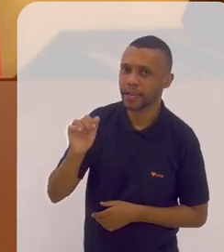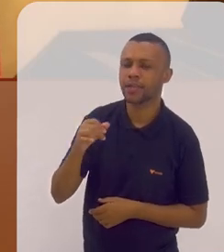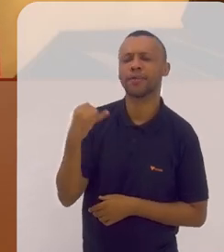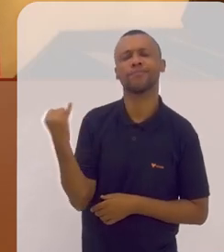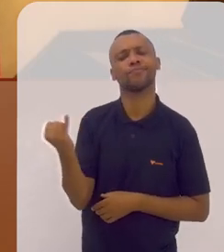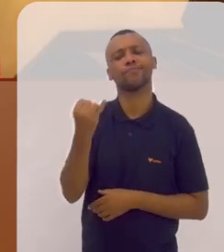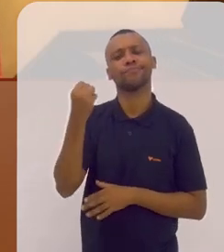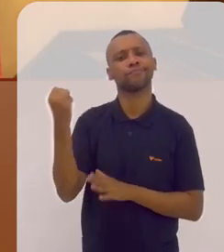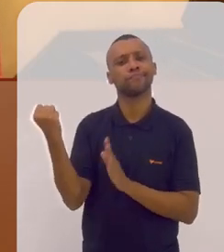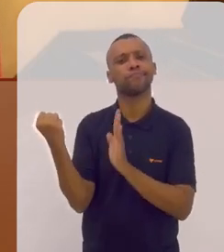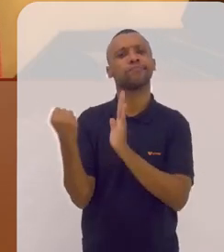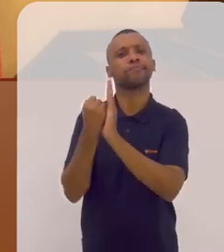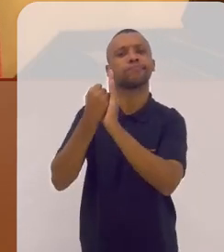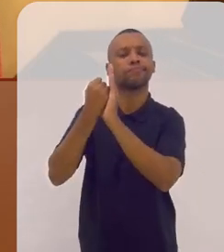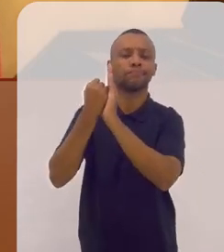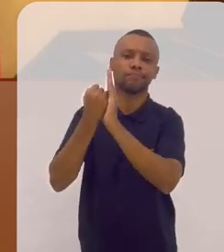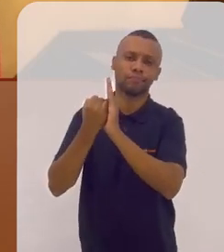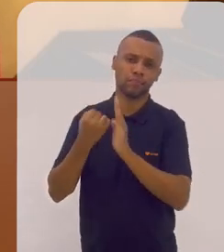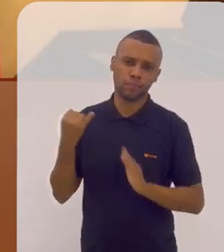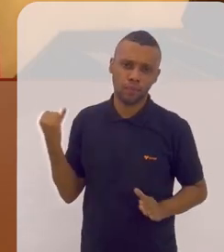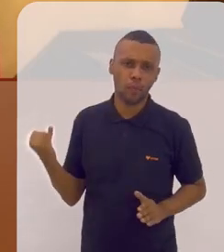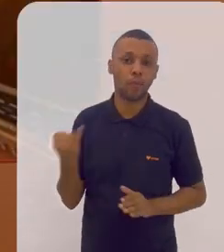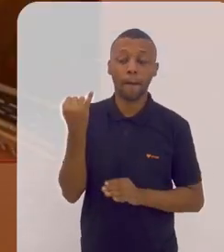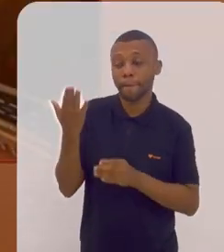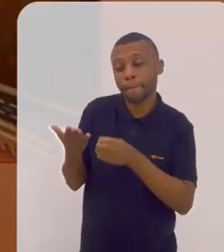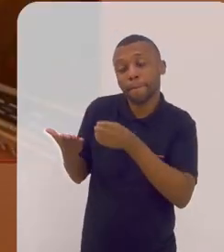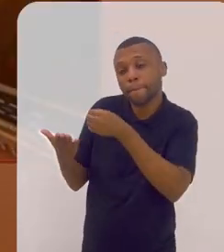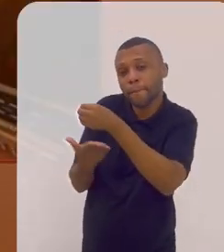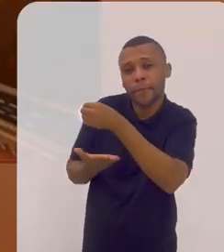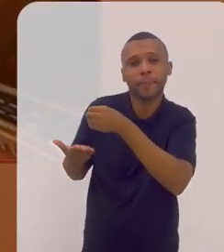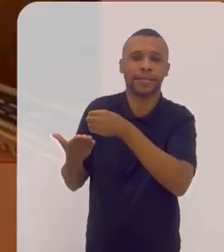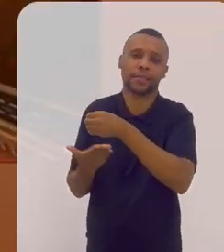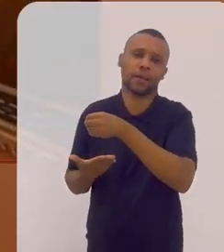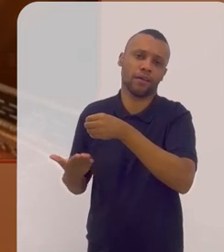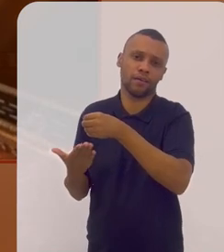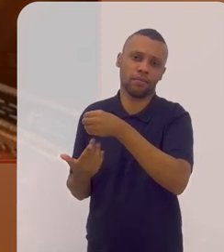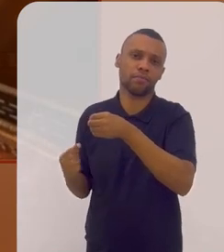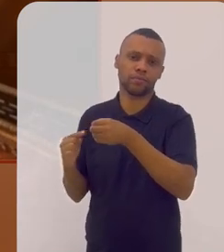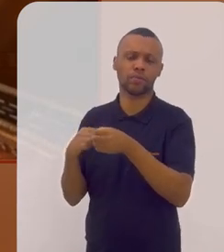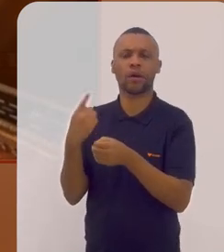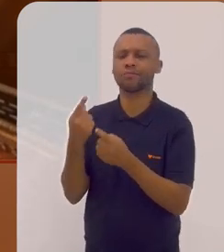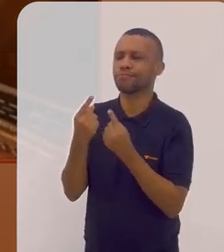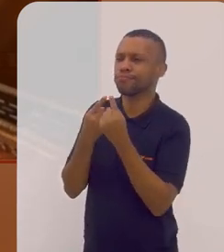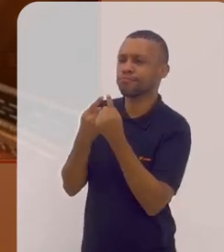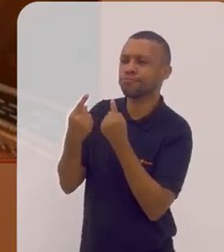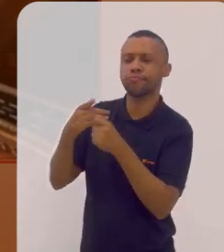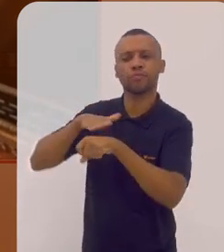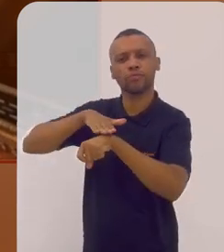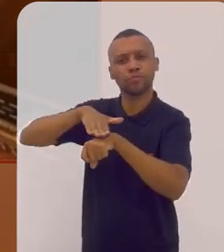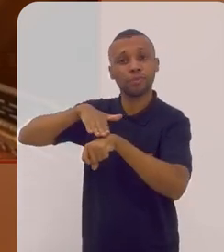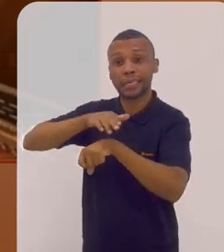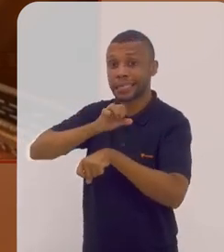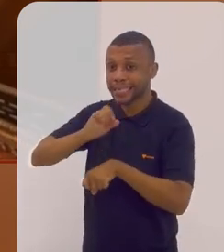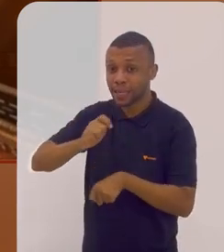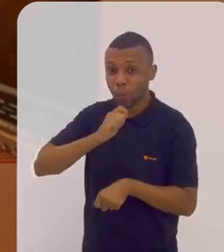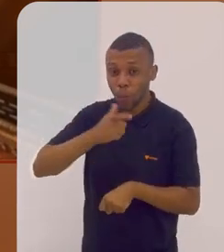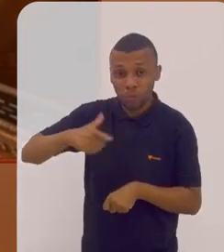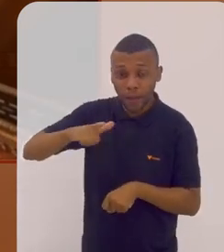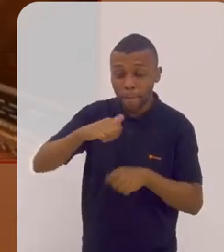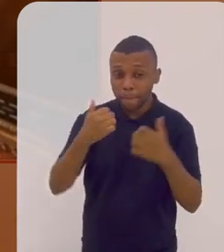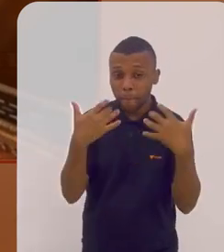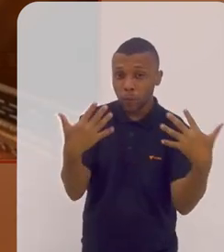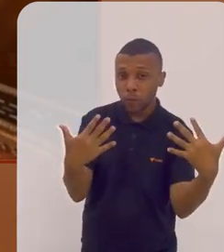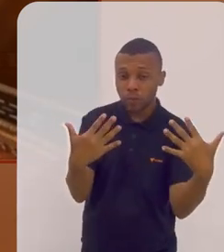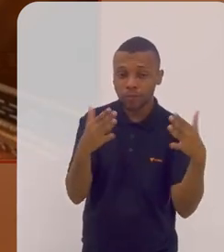muito importante você tocou num ponto fundamental a gente comentou durante a nossa conversa se não há